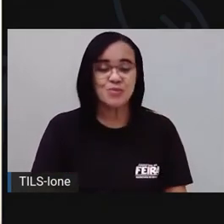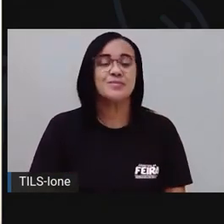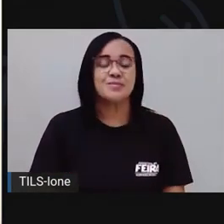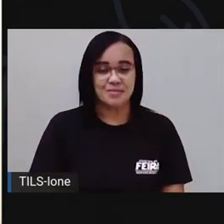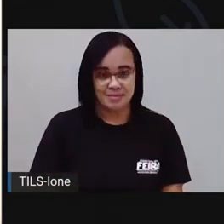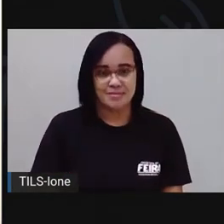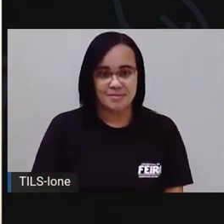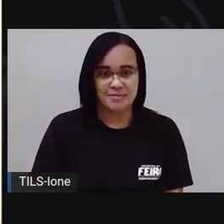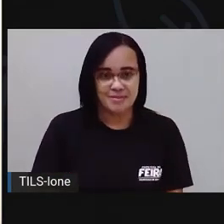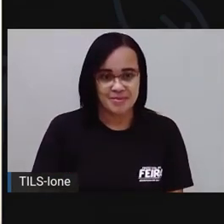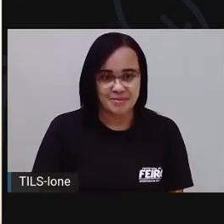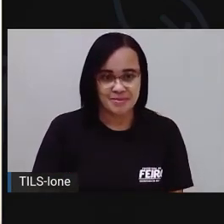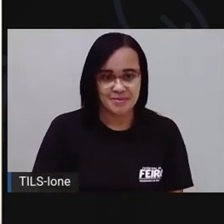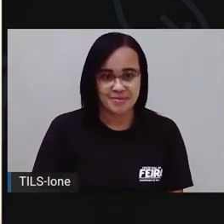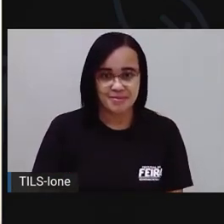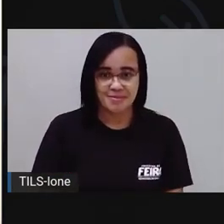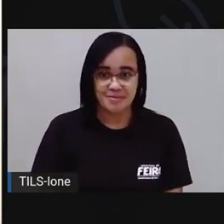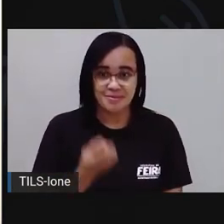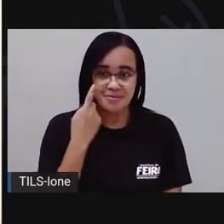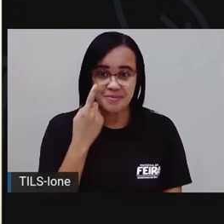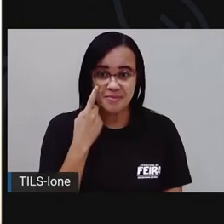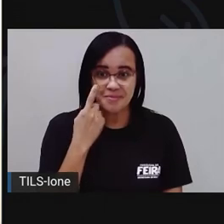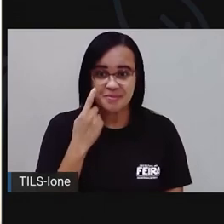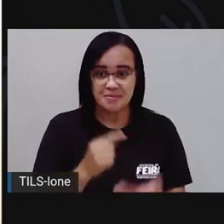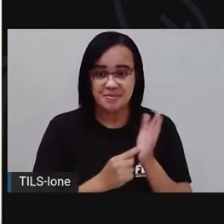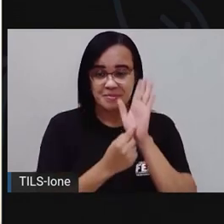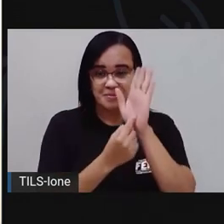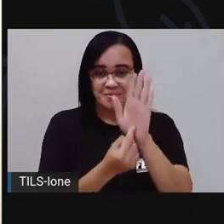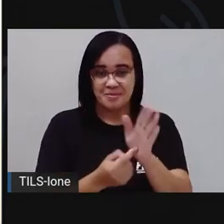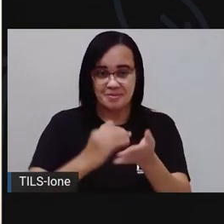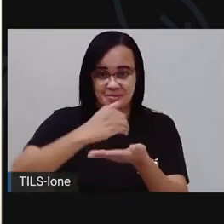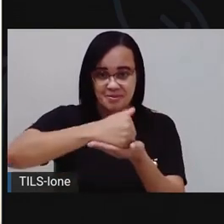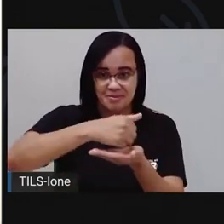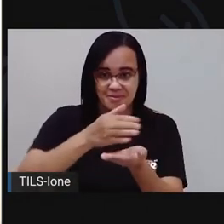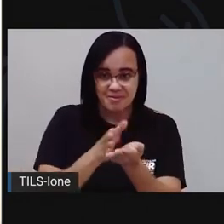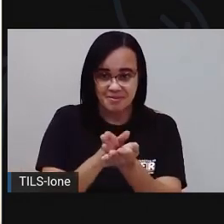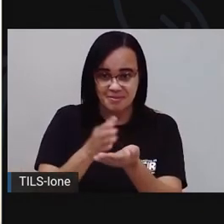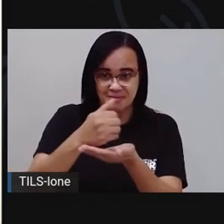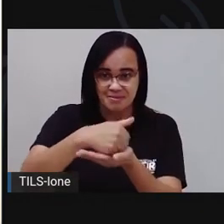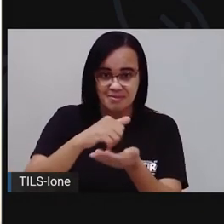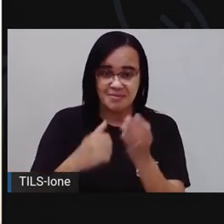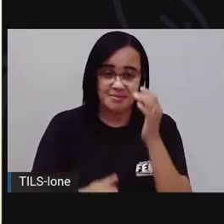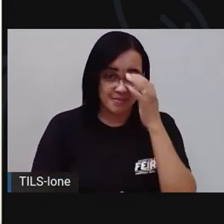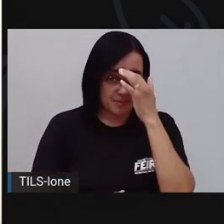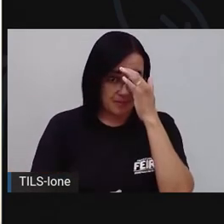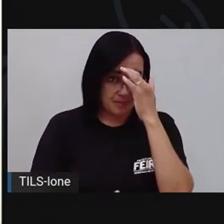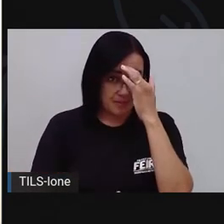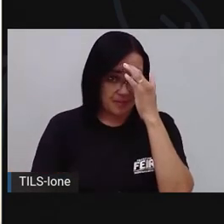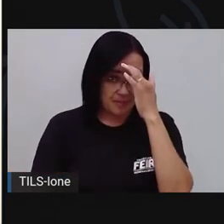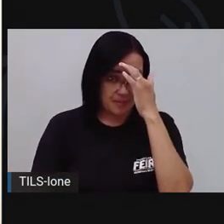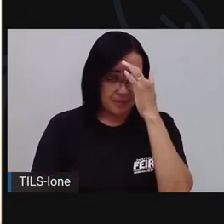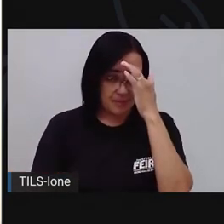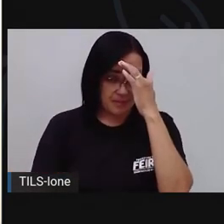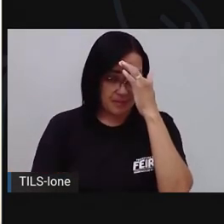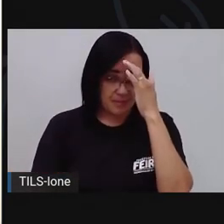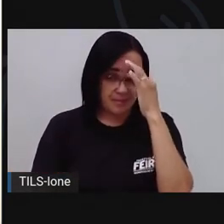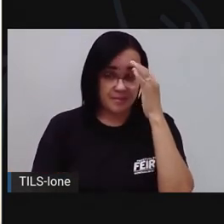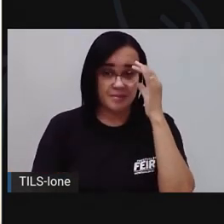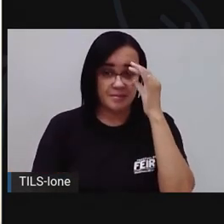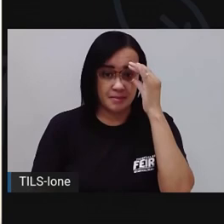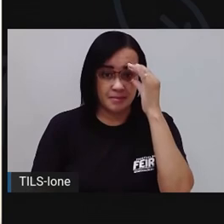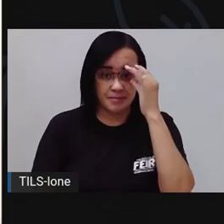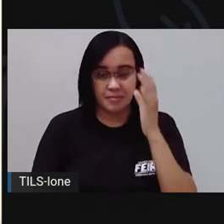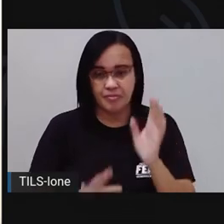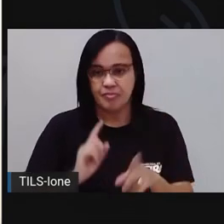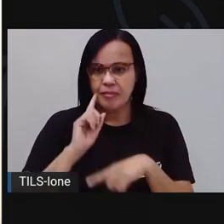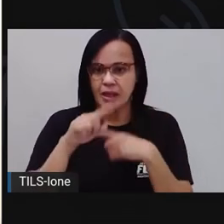Deixa eu mostrar como é que fica o cuscuz. Pronto. Olha só. Depois que a massa,